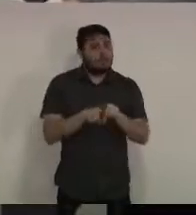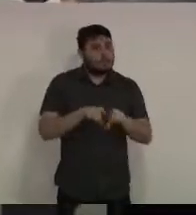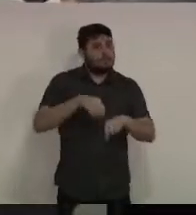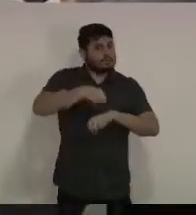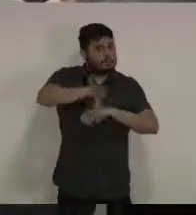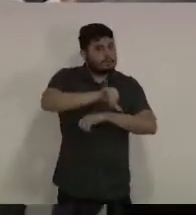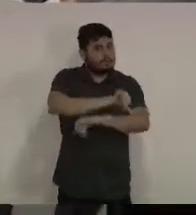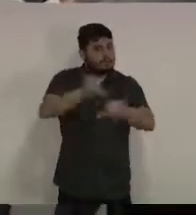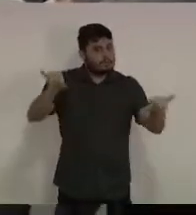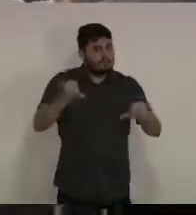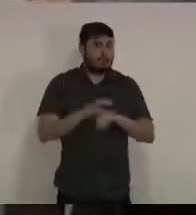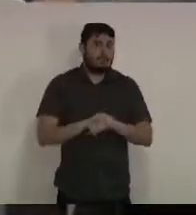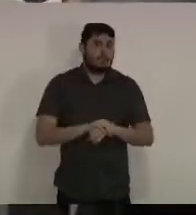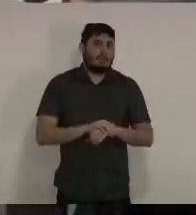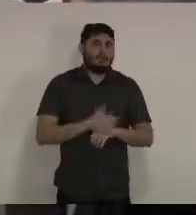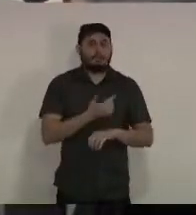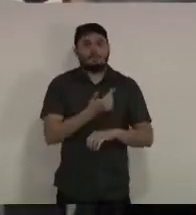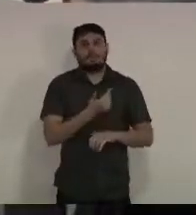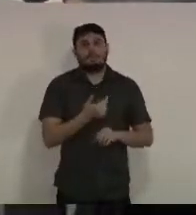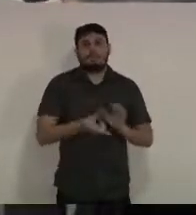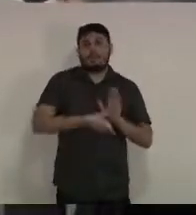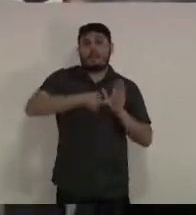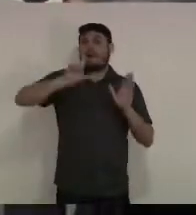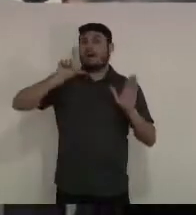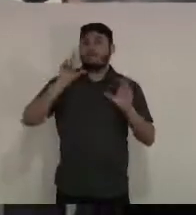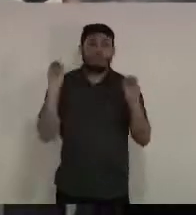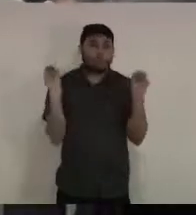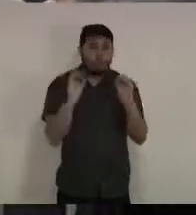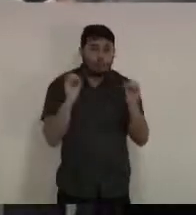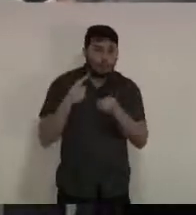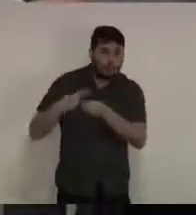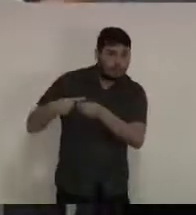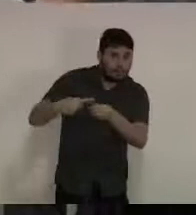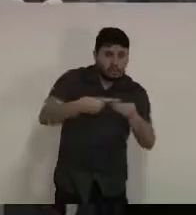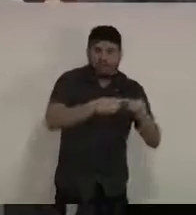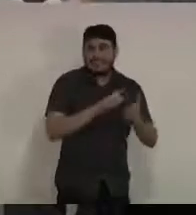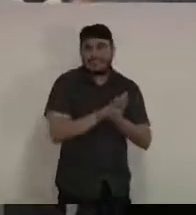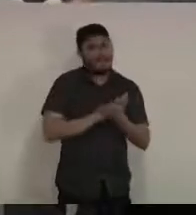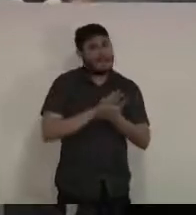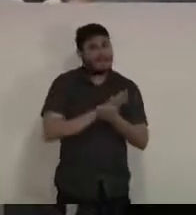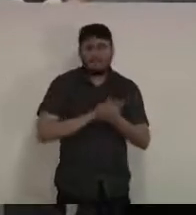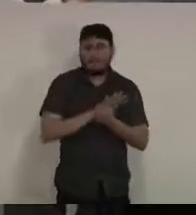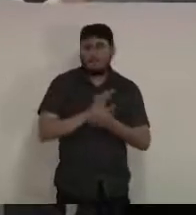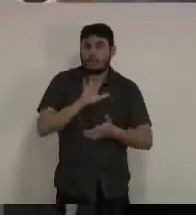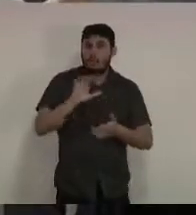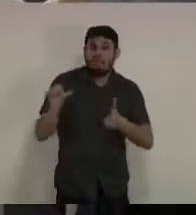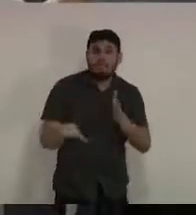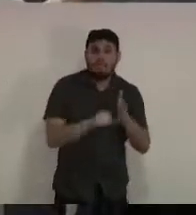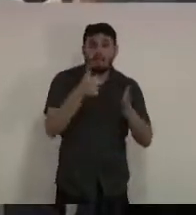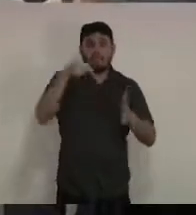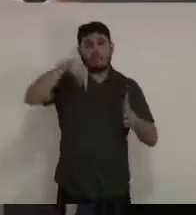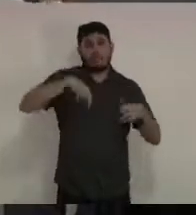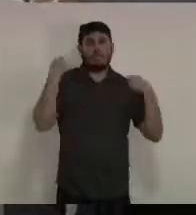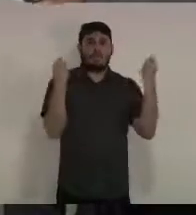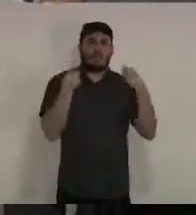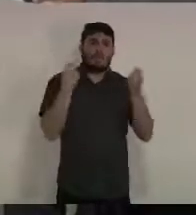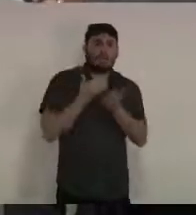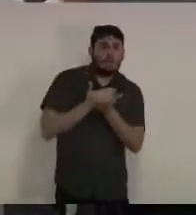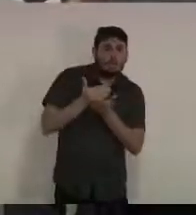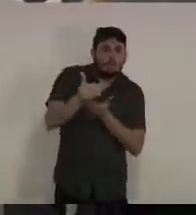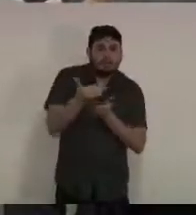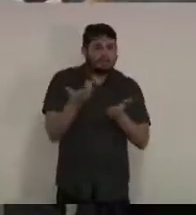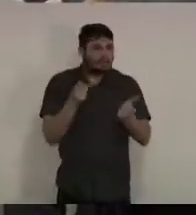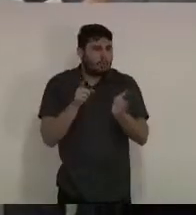por nenhum outro município, ou não era feito até então por nenhum outro município. Caruado saiu na frente quando começou a monitorar de forma